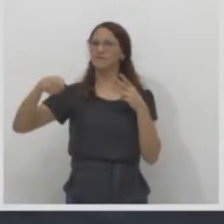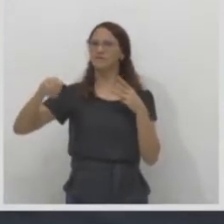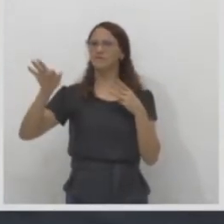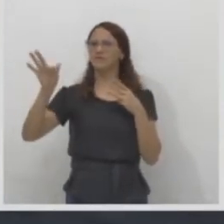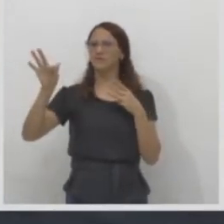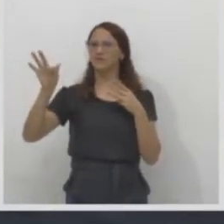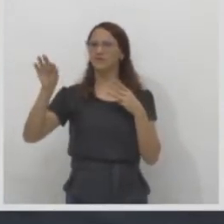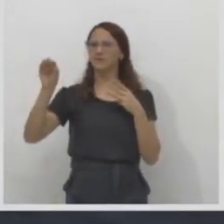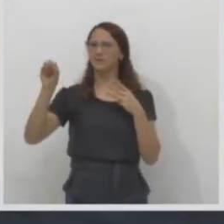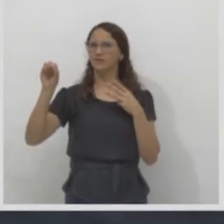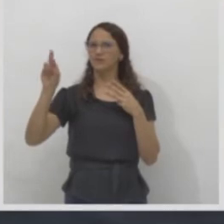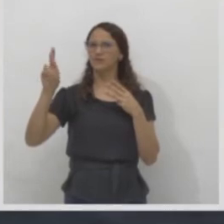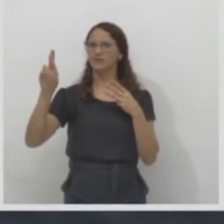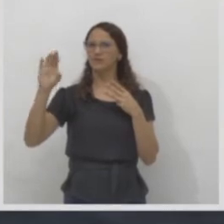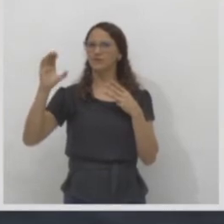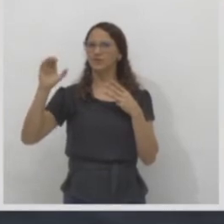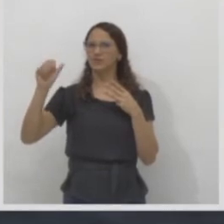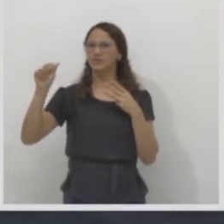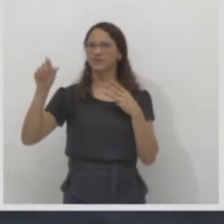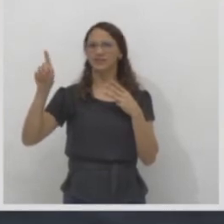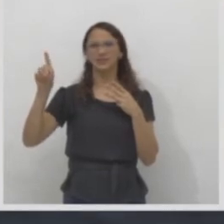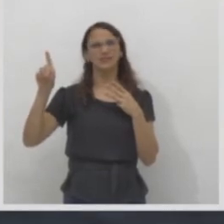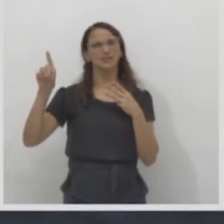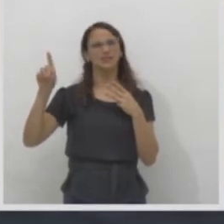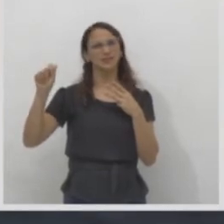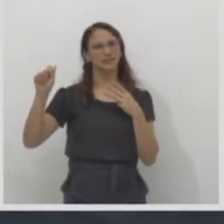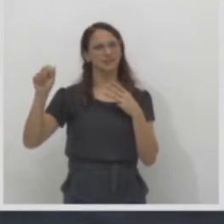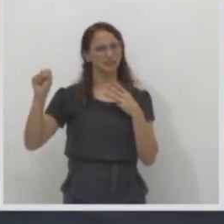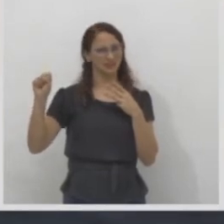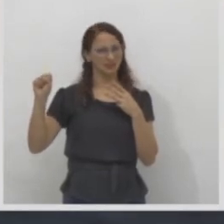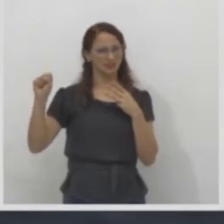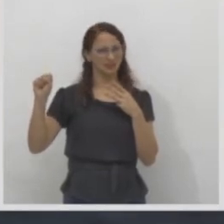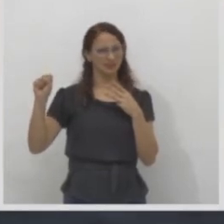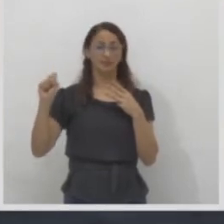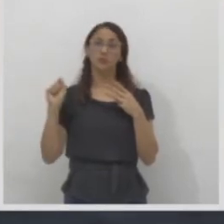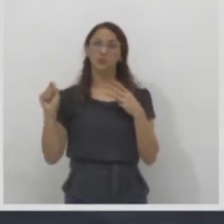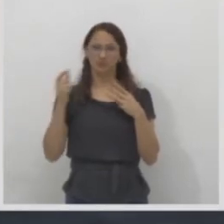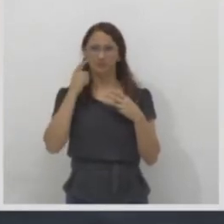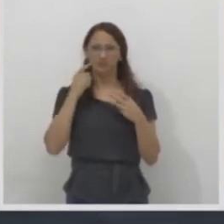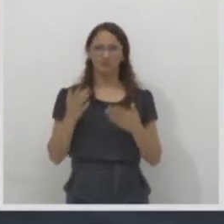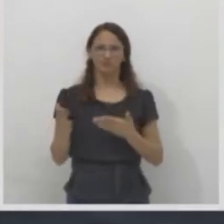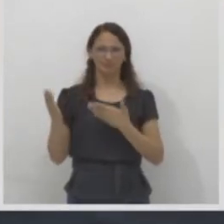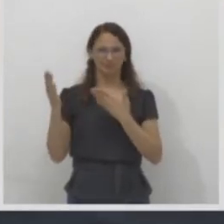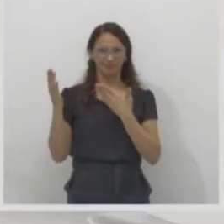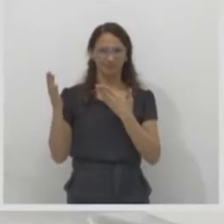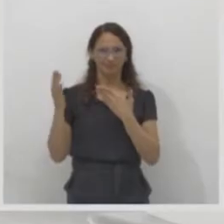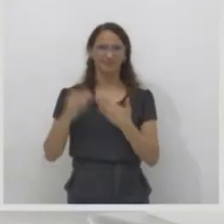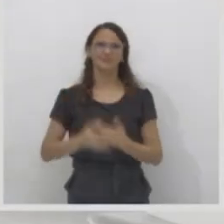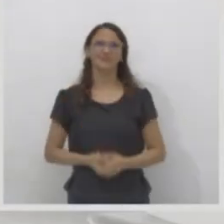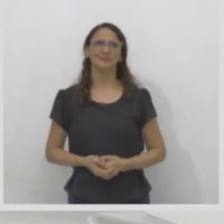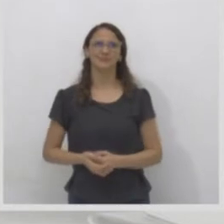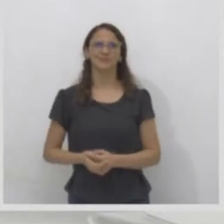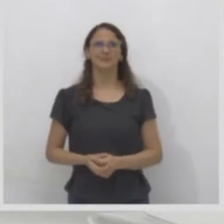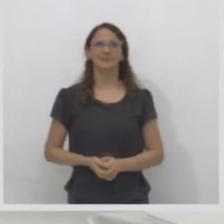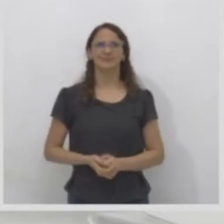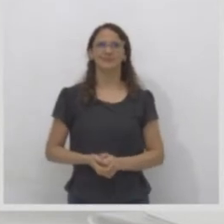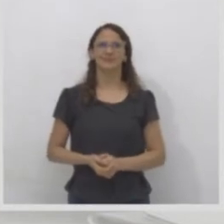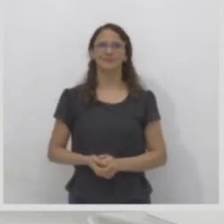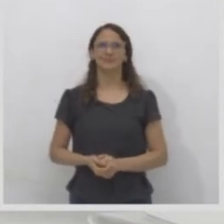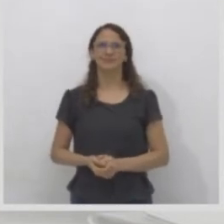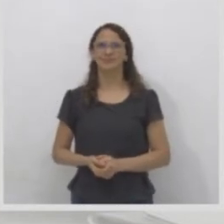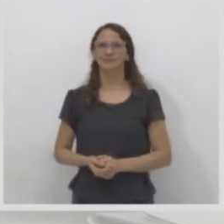Forçadas, professor. Vamos lá? Ponto número um do slide. Vocês estão vendo aí as migrações